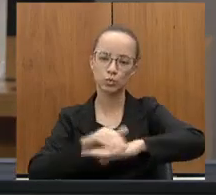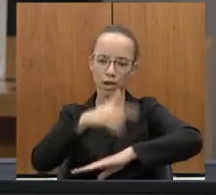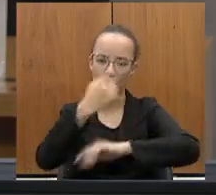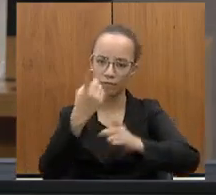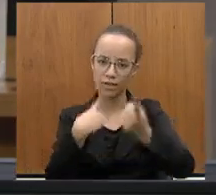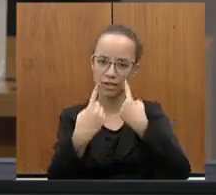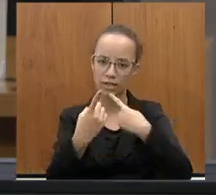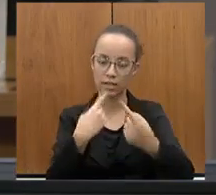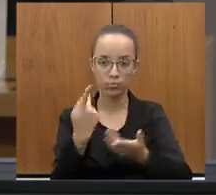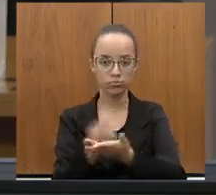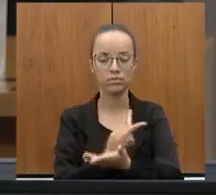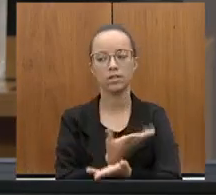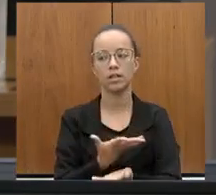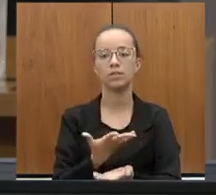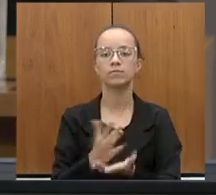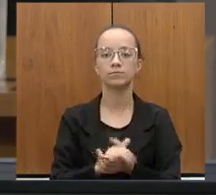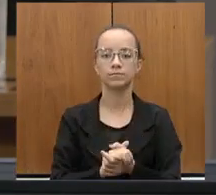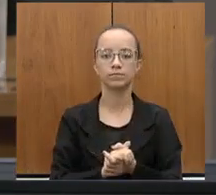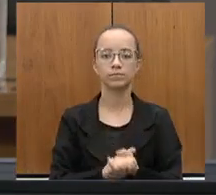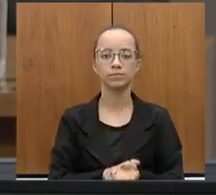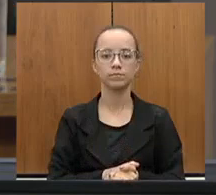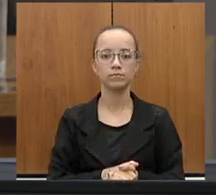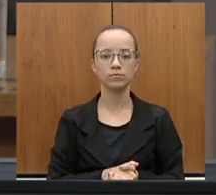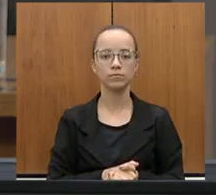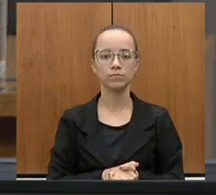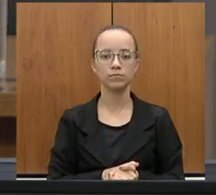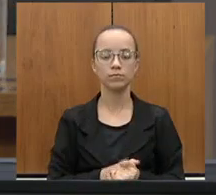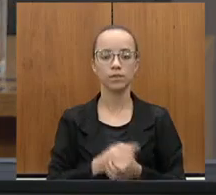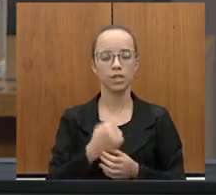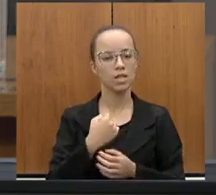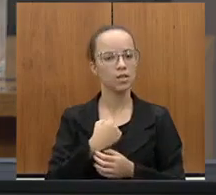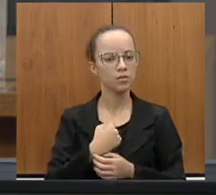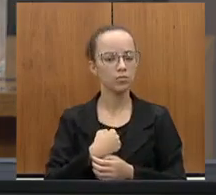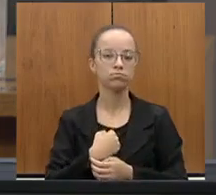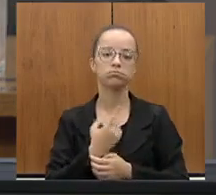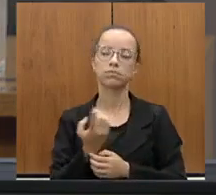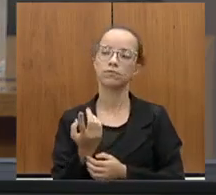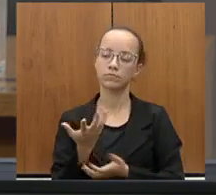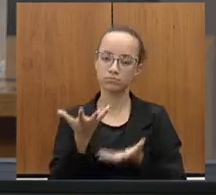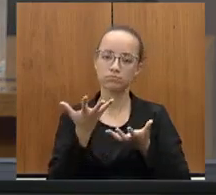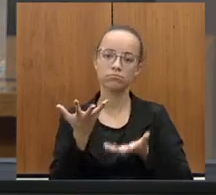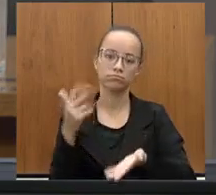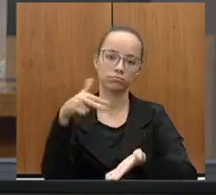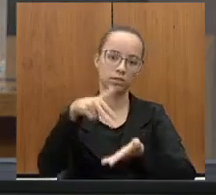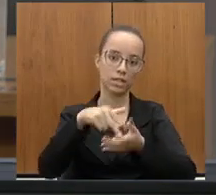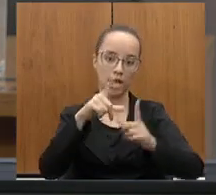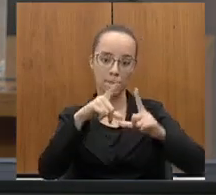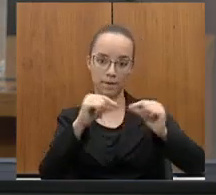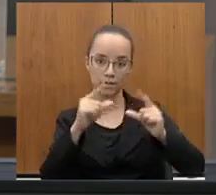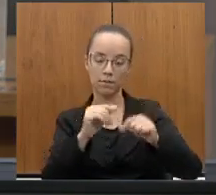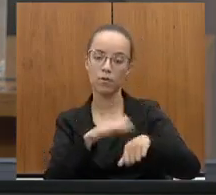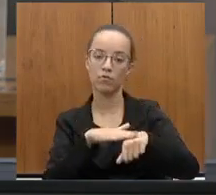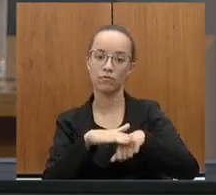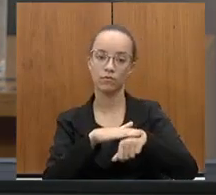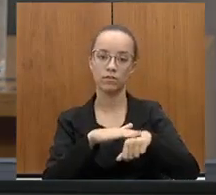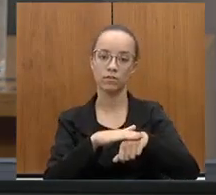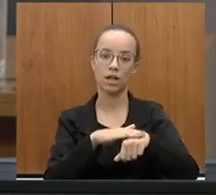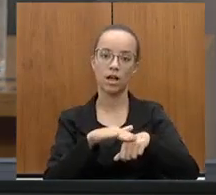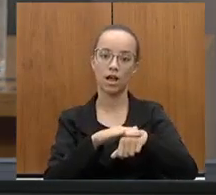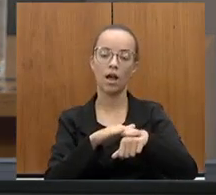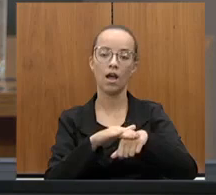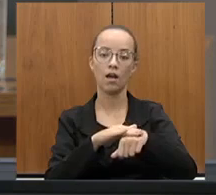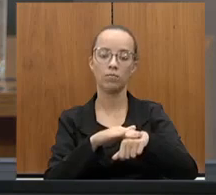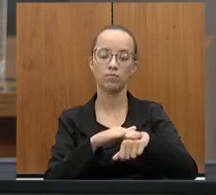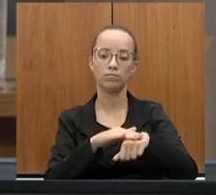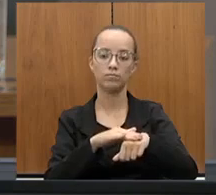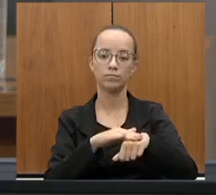eu, inclusive, estava ajustando uma ida à Brasília para a gente conversar com a bancada.